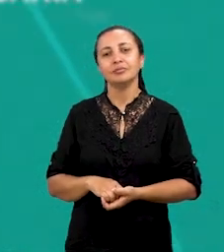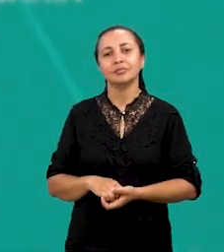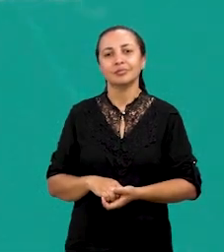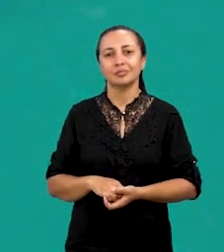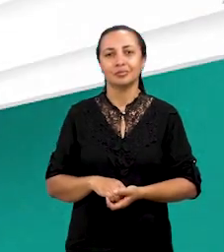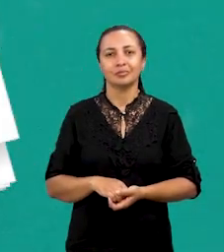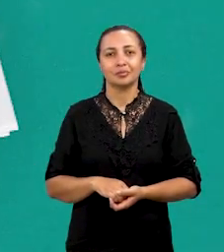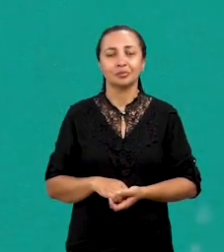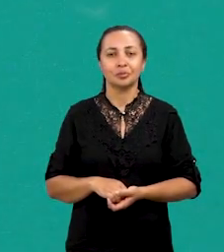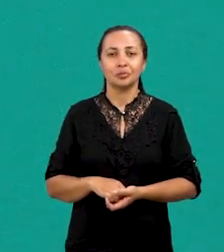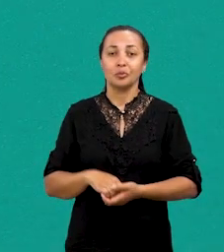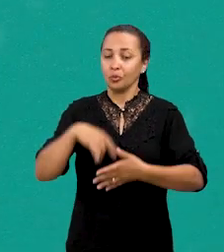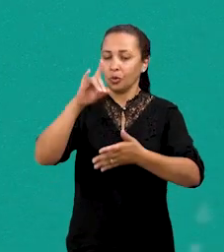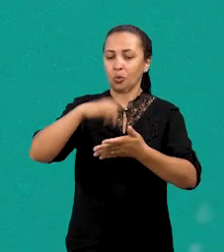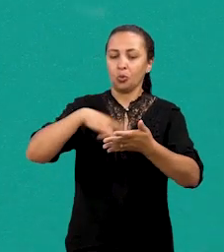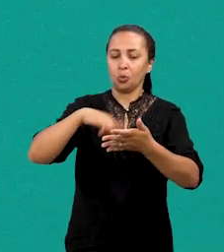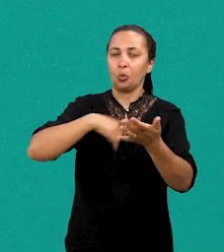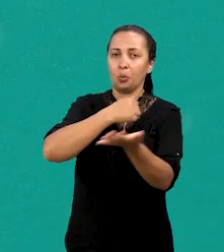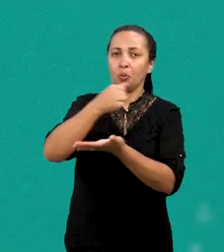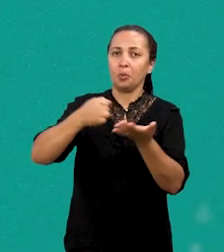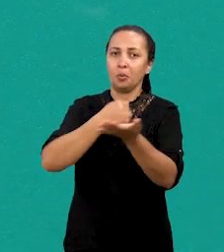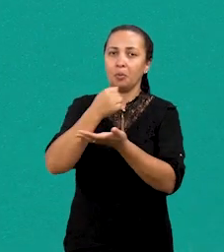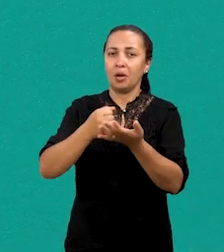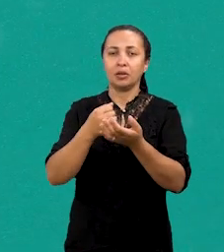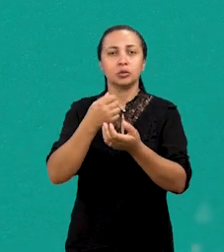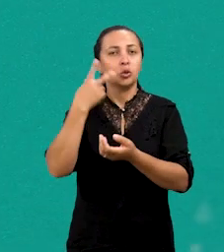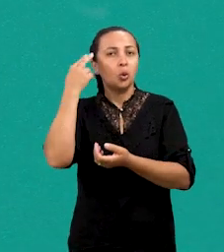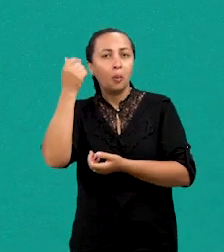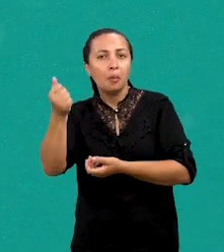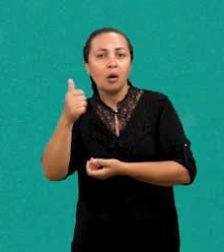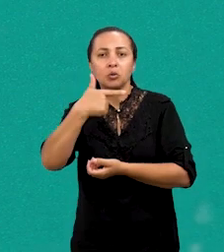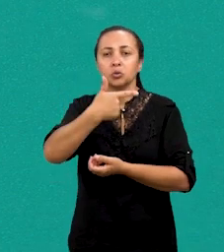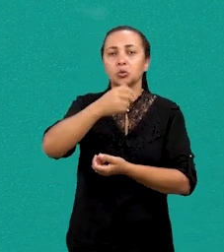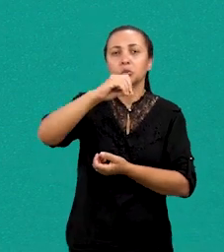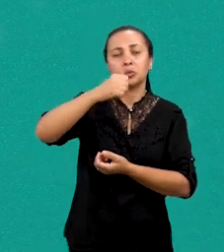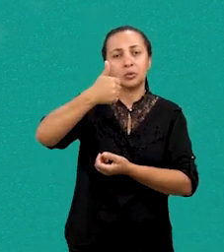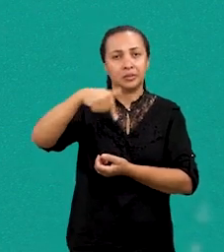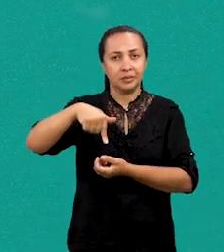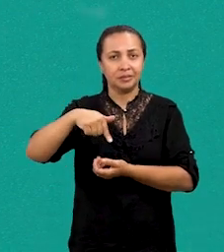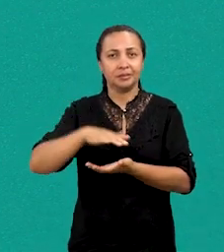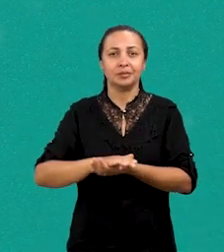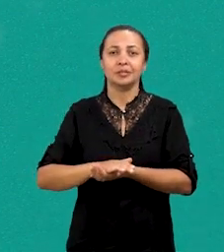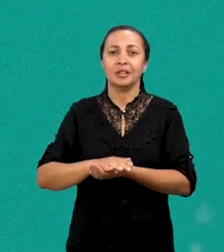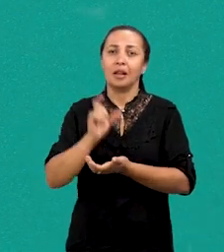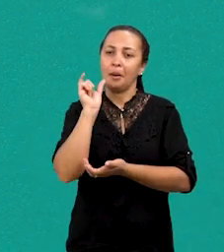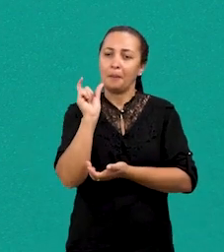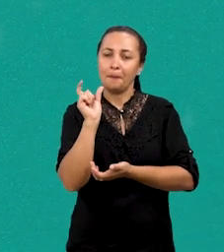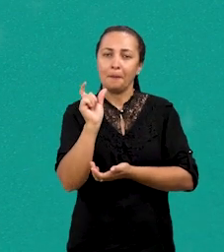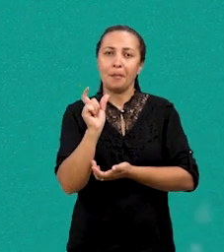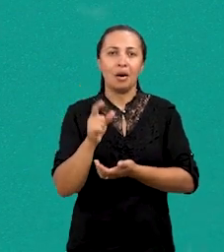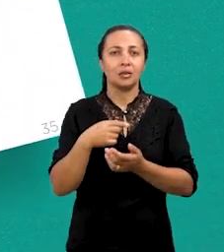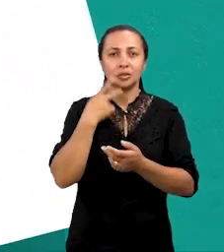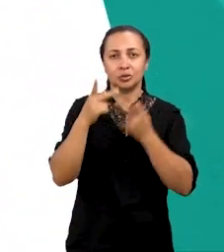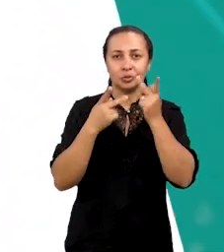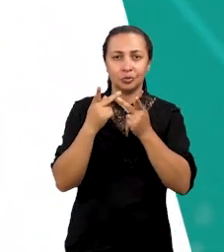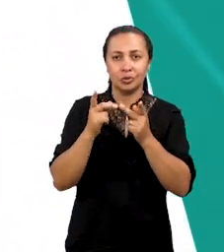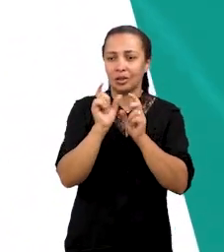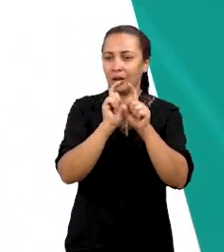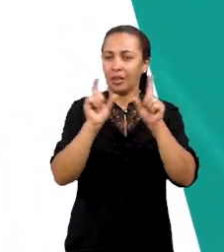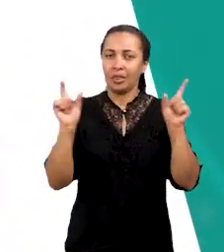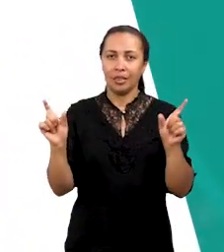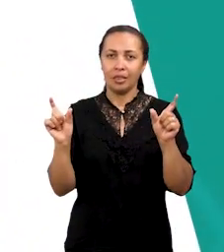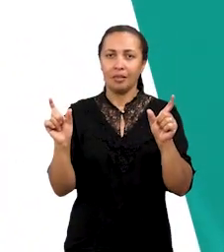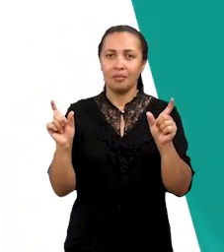No documento Base Nacional Comum Curricular 2017, na parte referente à etapa da